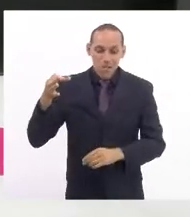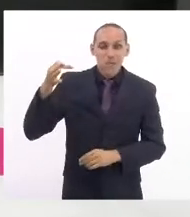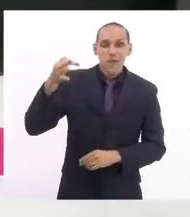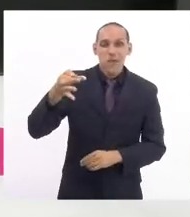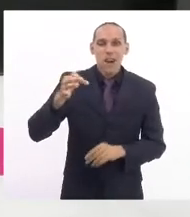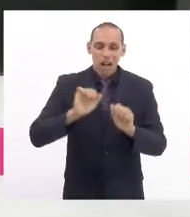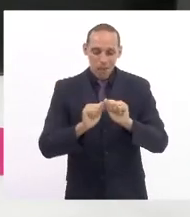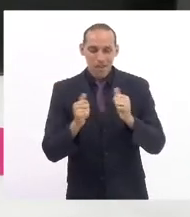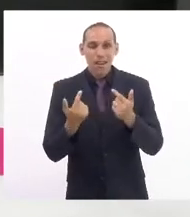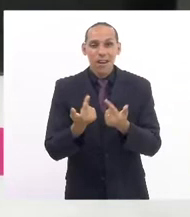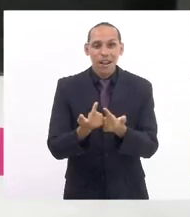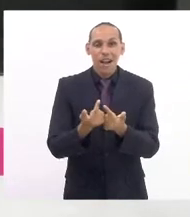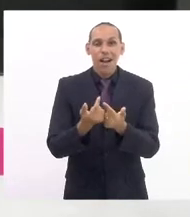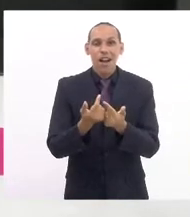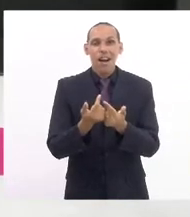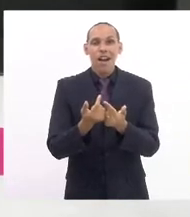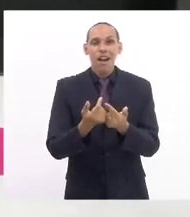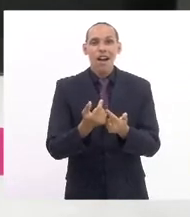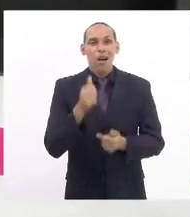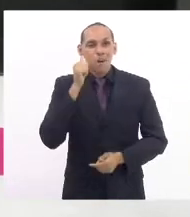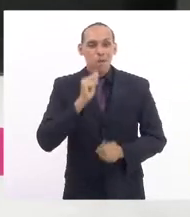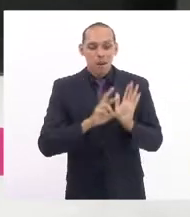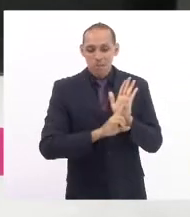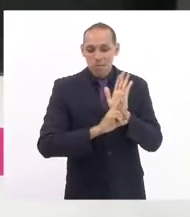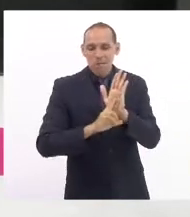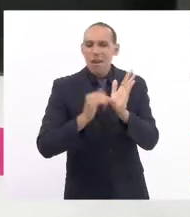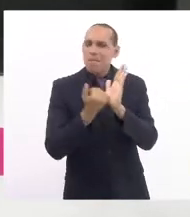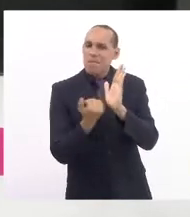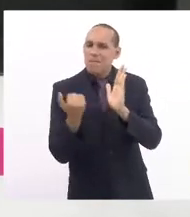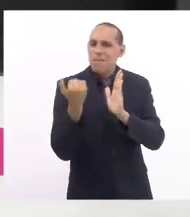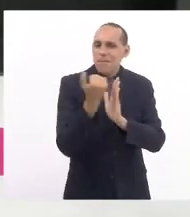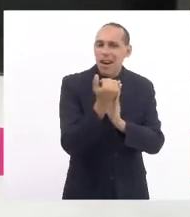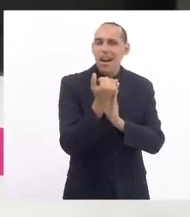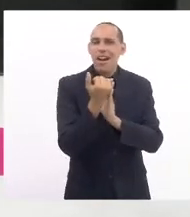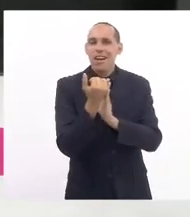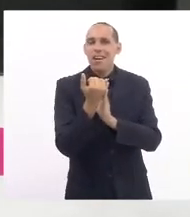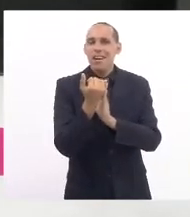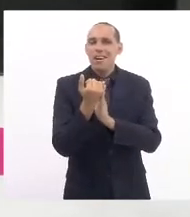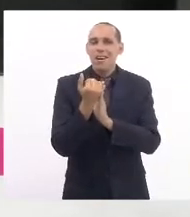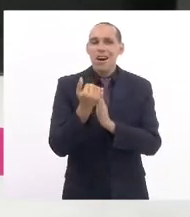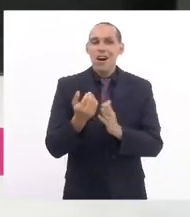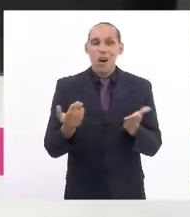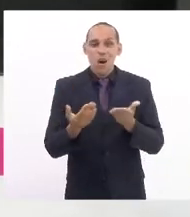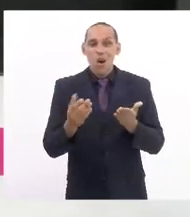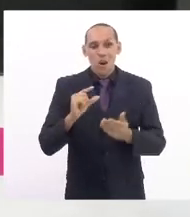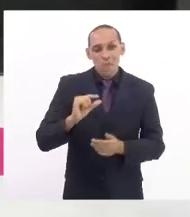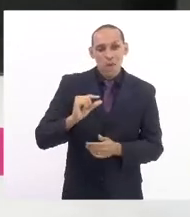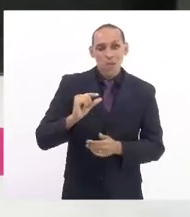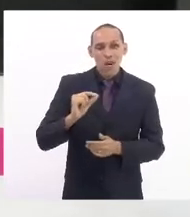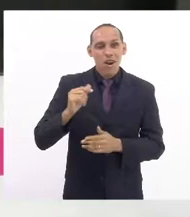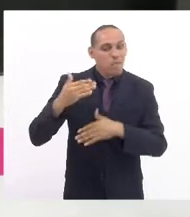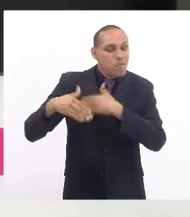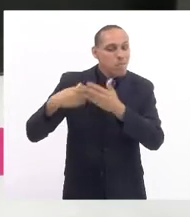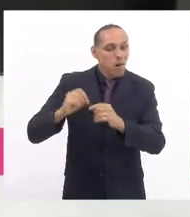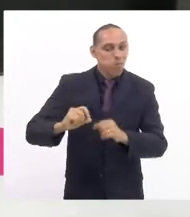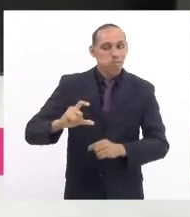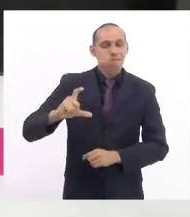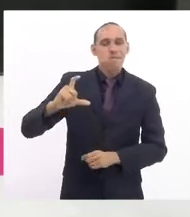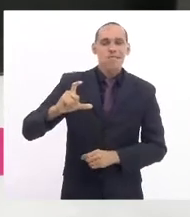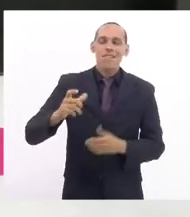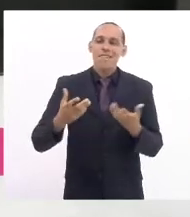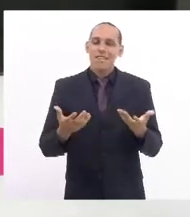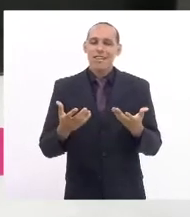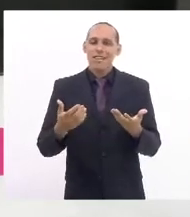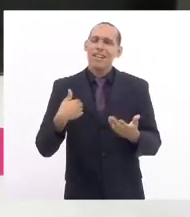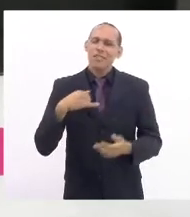Assembleia tenha uma representação feminina maior do que já tem, eu estou um pouquinho triste, porque eu também recebi a